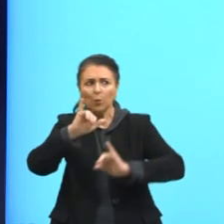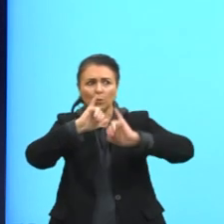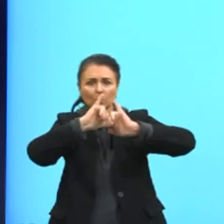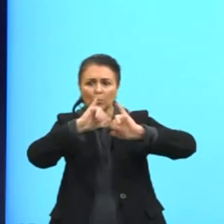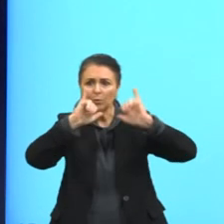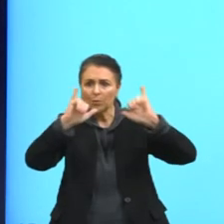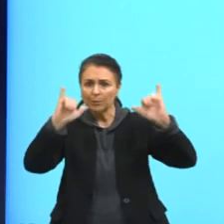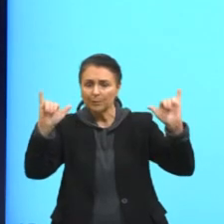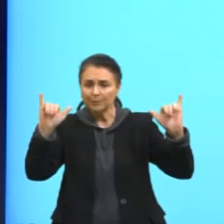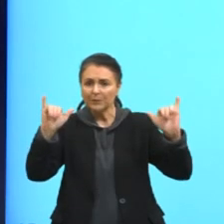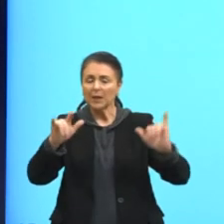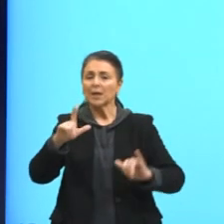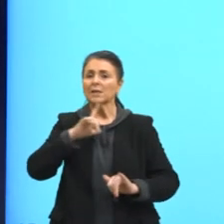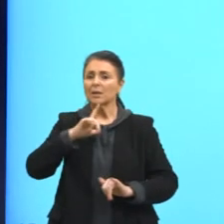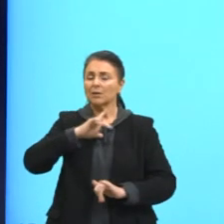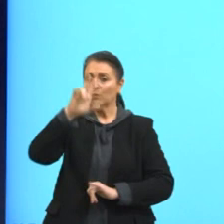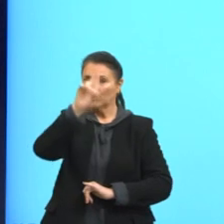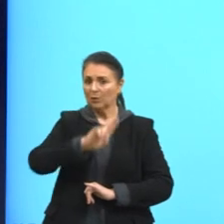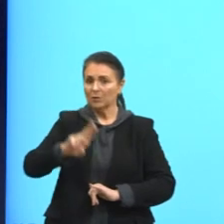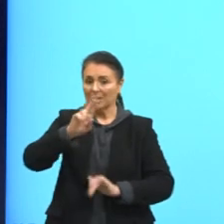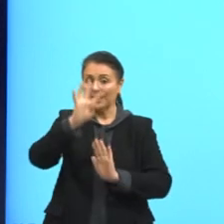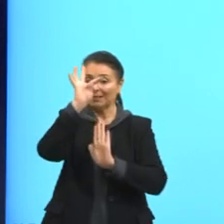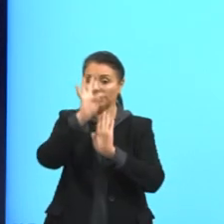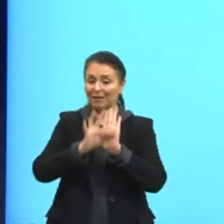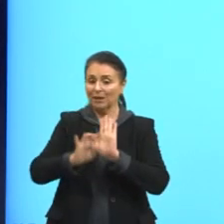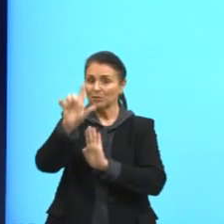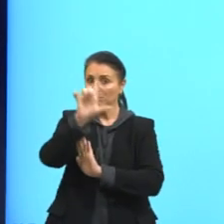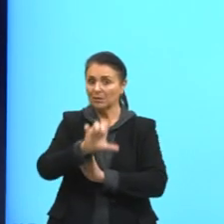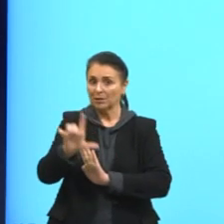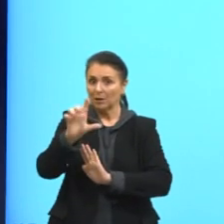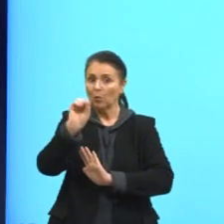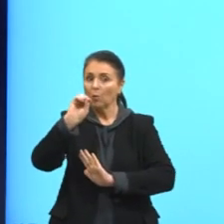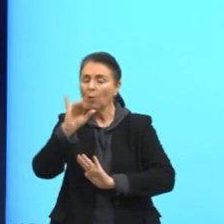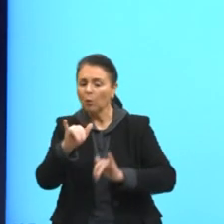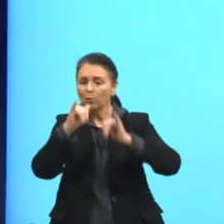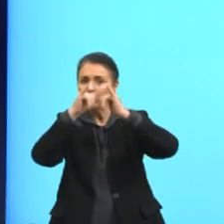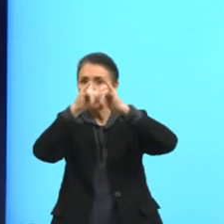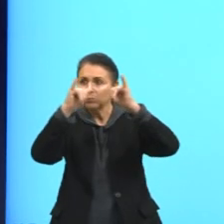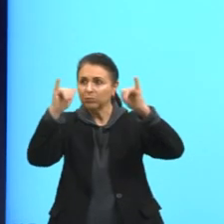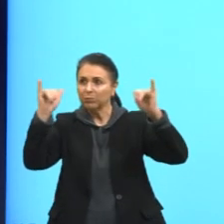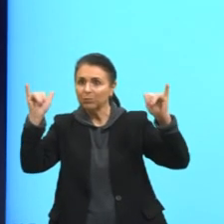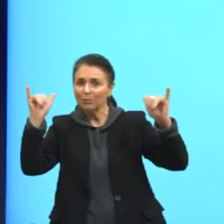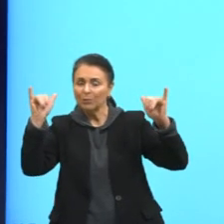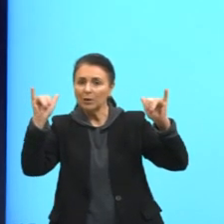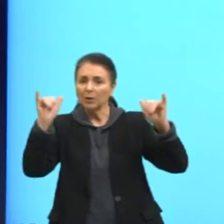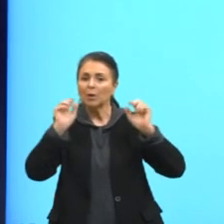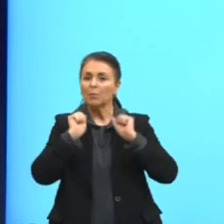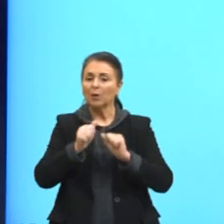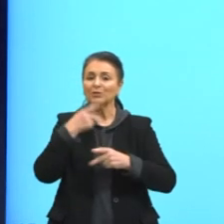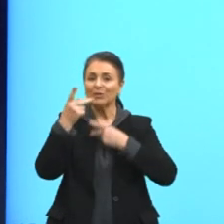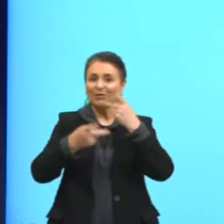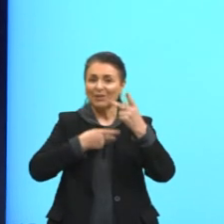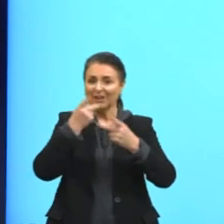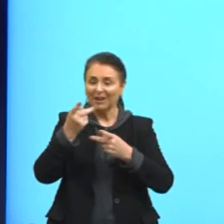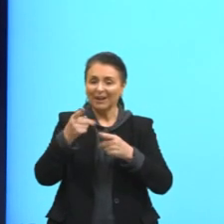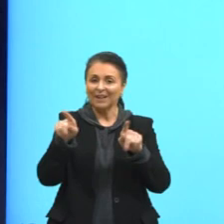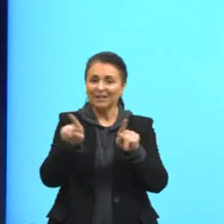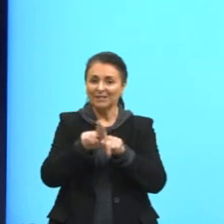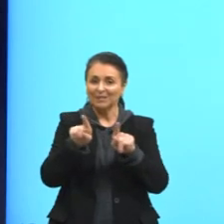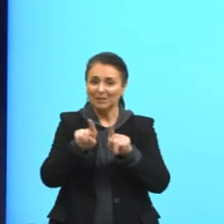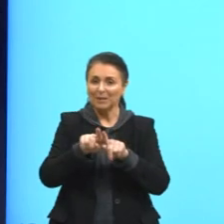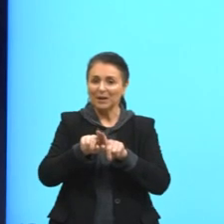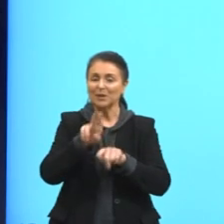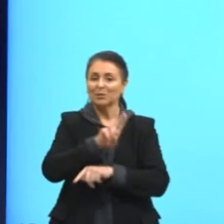Então, sempre que isso for usado em textos literários ou em campanhas publicitárias, a gente também pode falar que isso dali é um